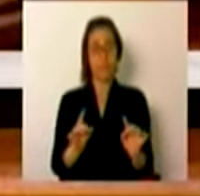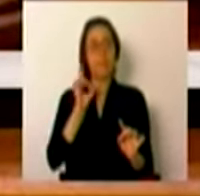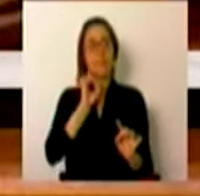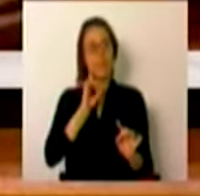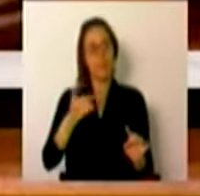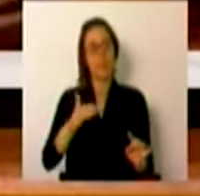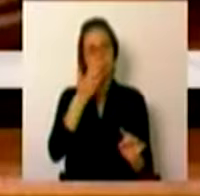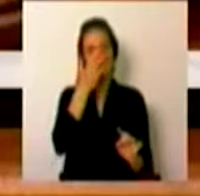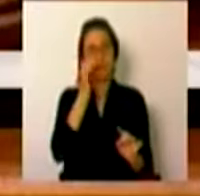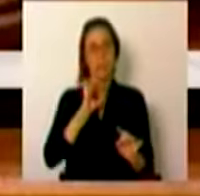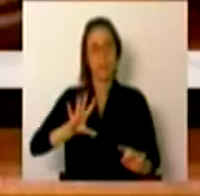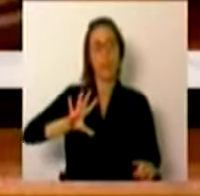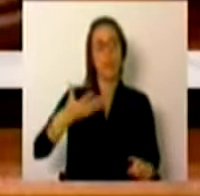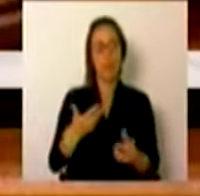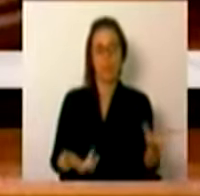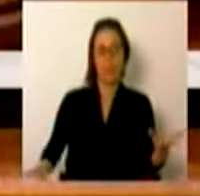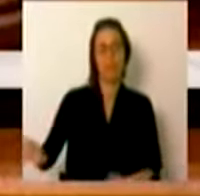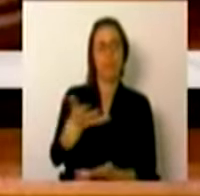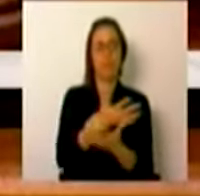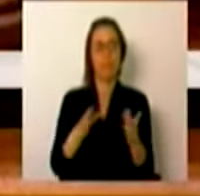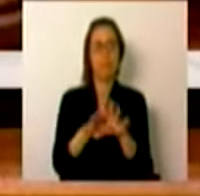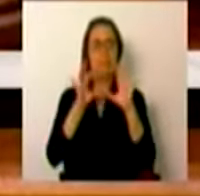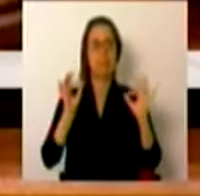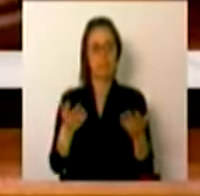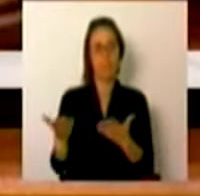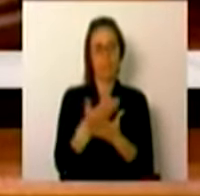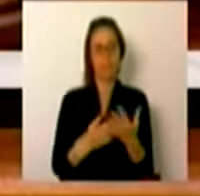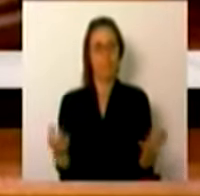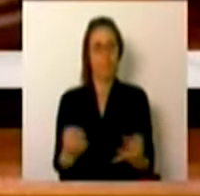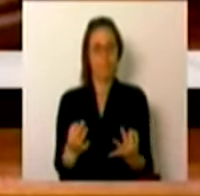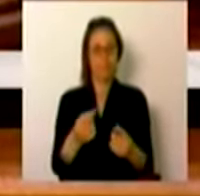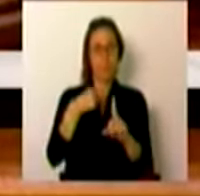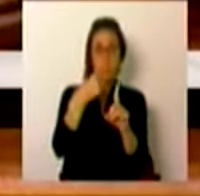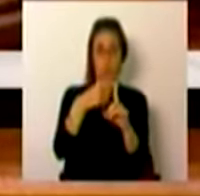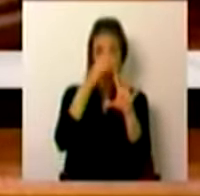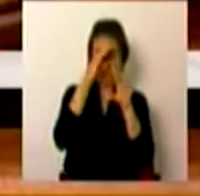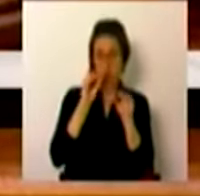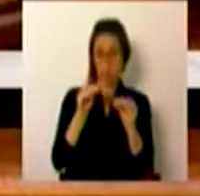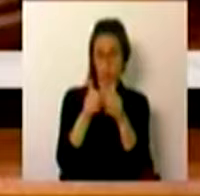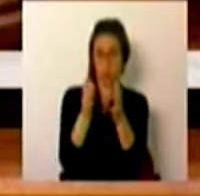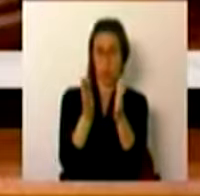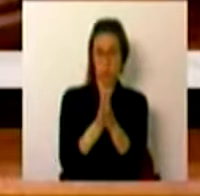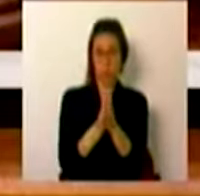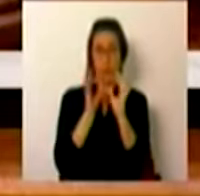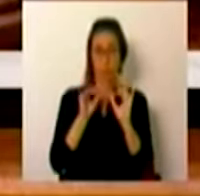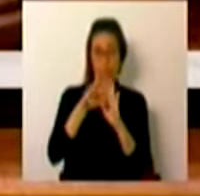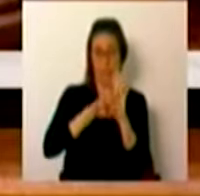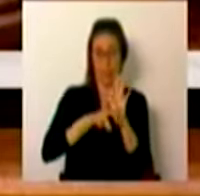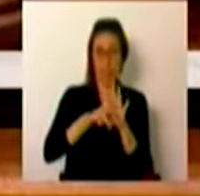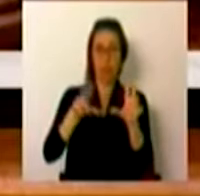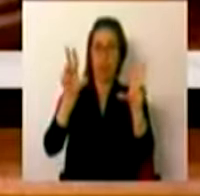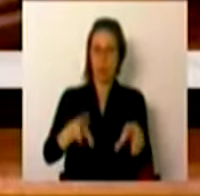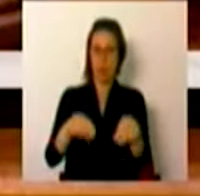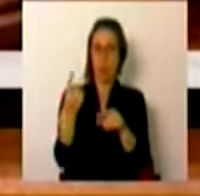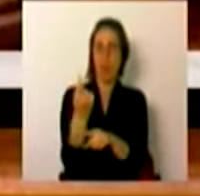tão importante que o país se mobilize como se tem mobilizado para que o sucesso educativo de todos seja a regra e